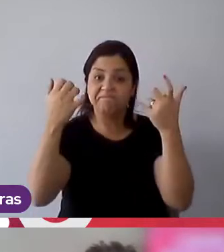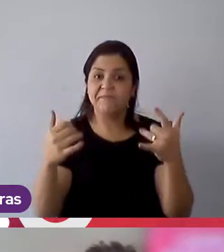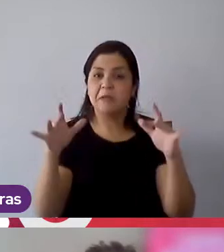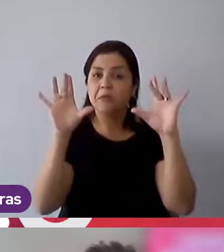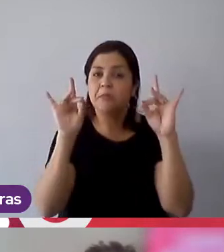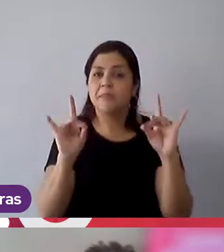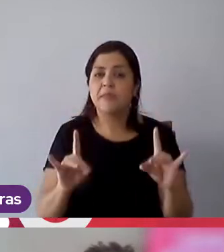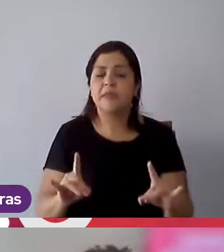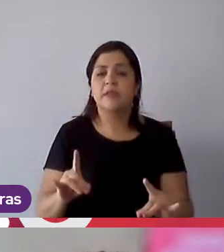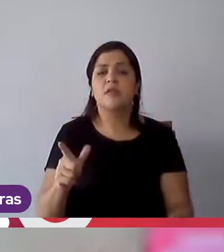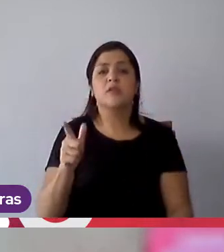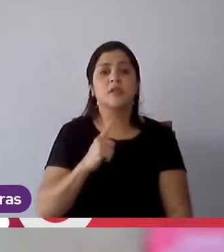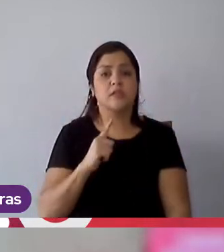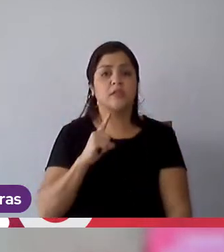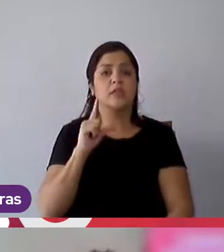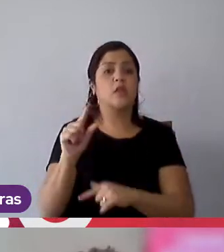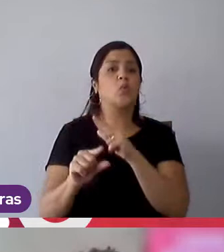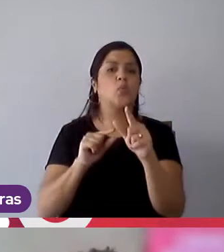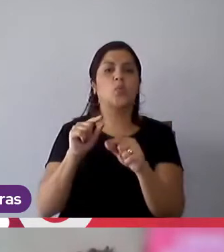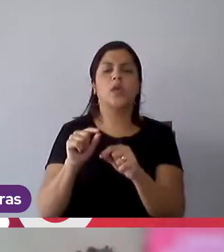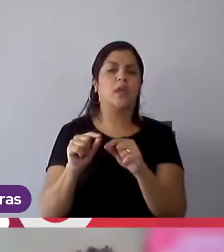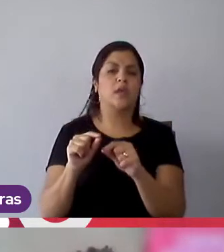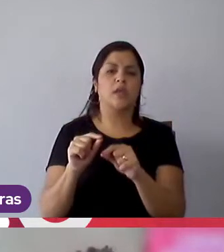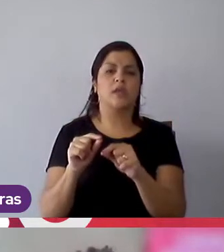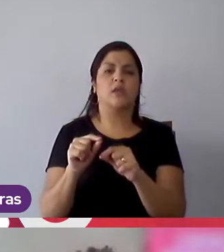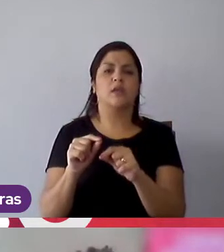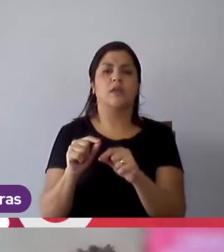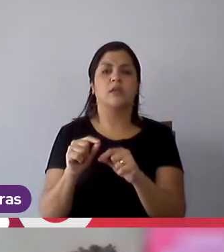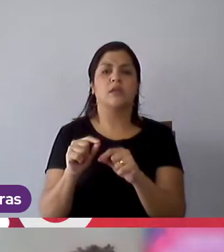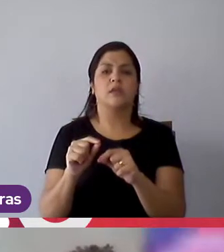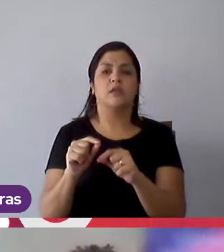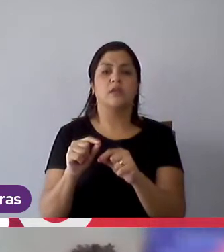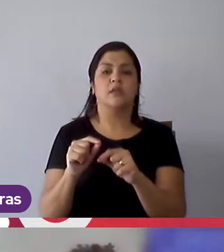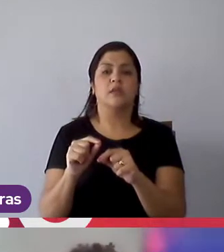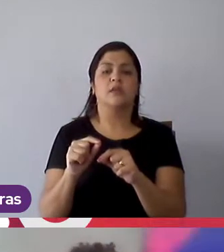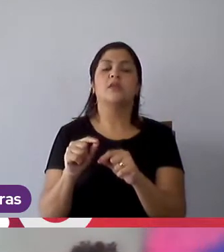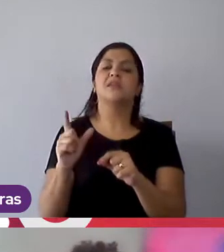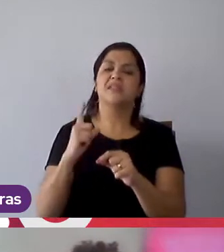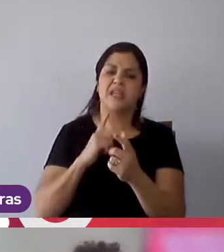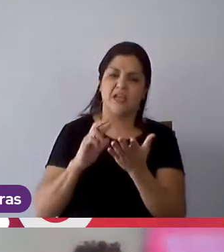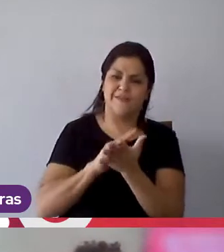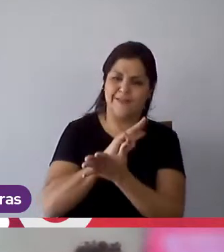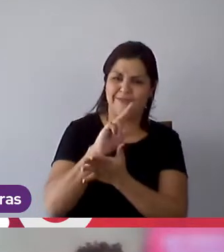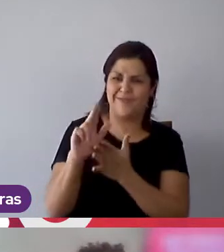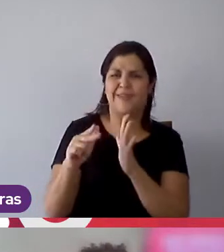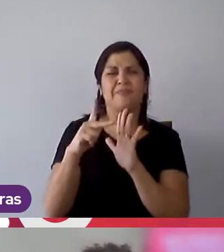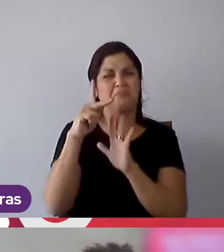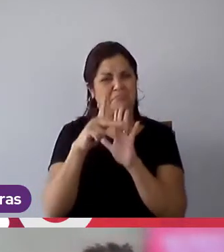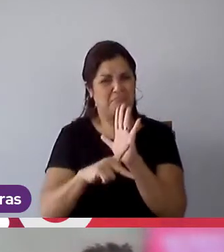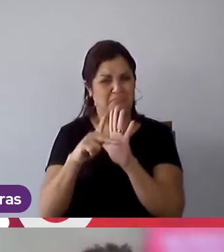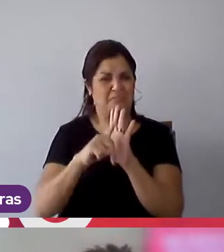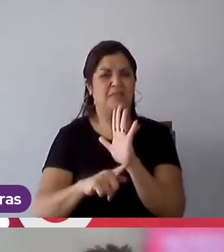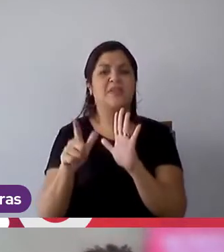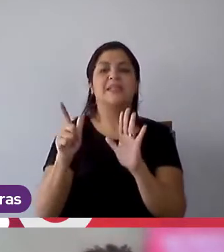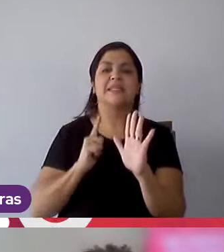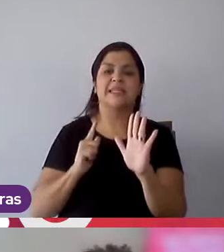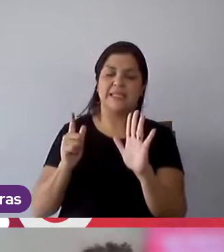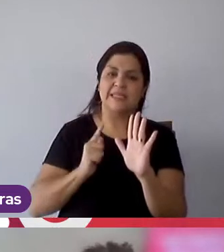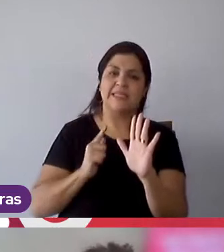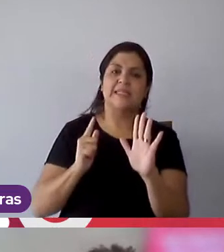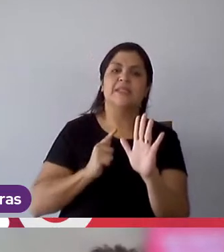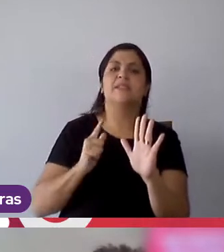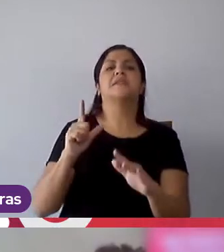ele é um programa que tem diversos projetos, então a gente tem programa de